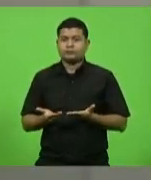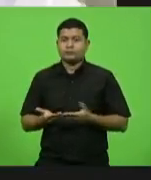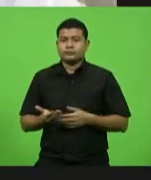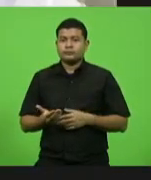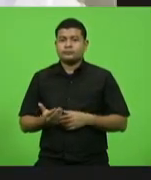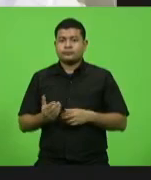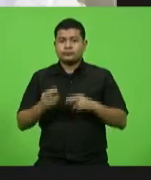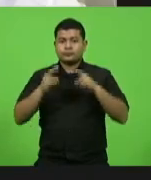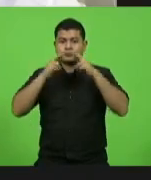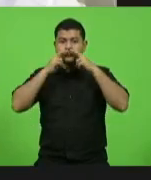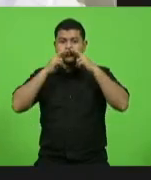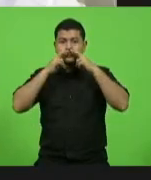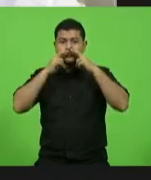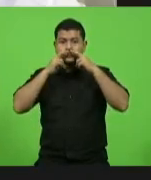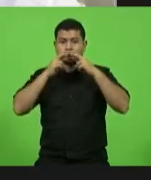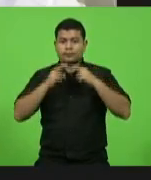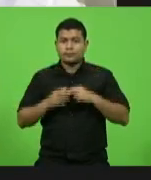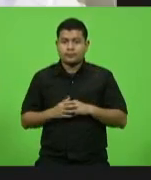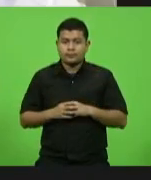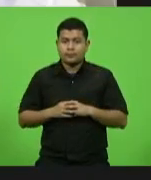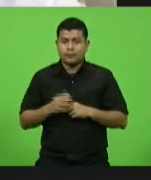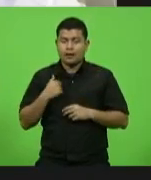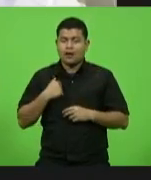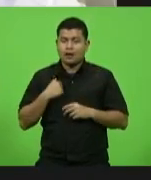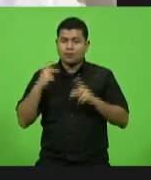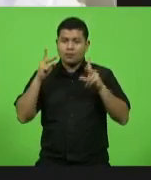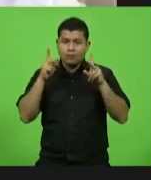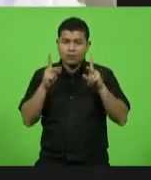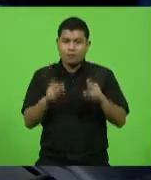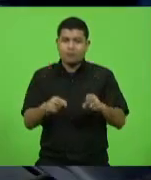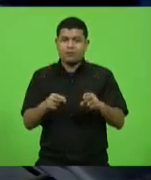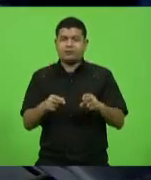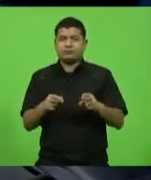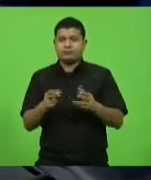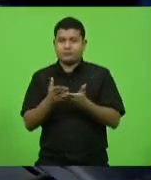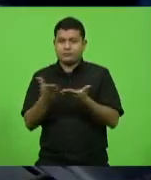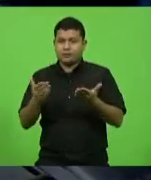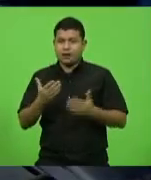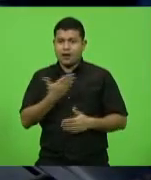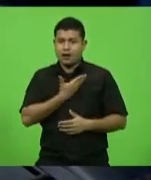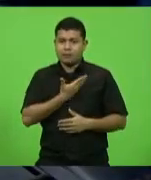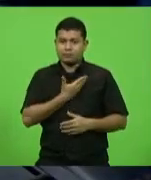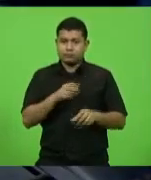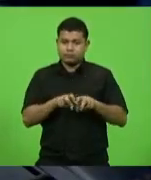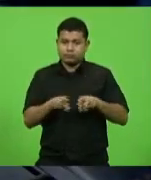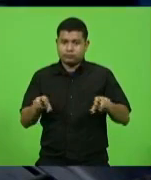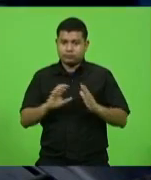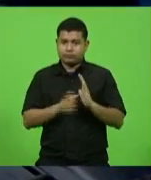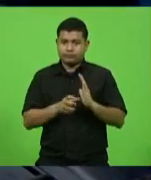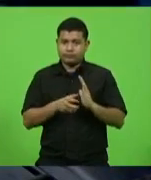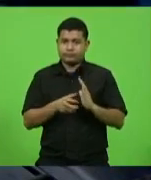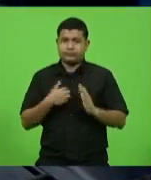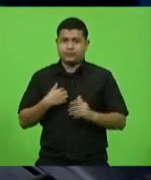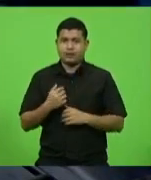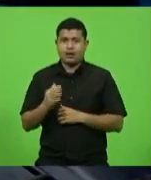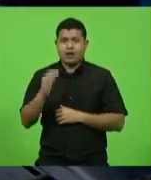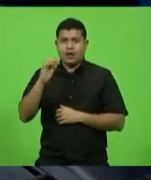Eu voto igualzito, meus companheiros de bancada, Valdir Cobalquini, no